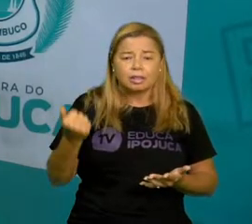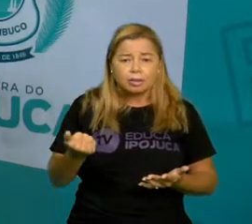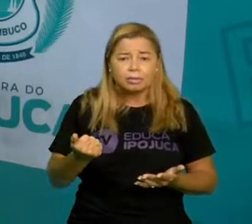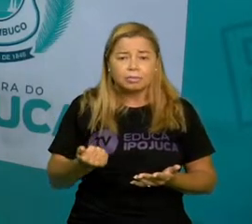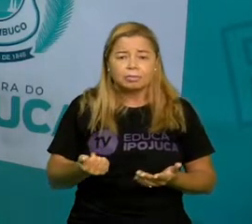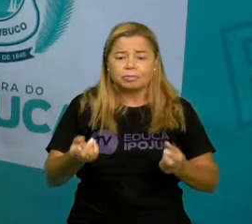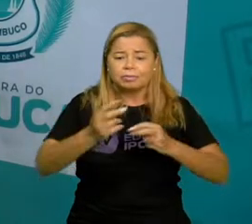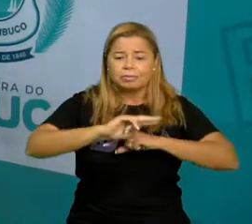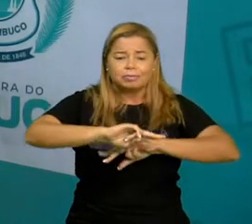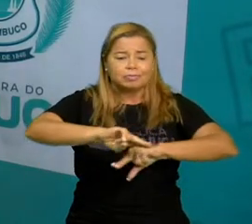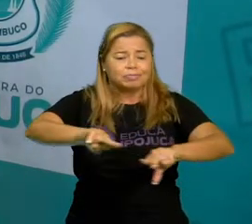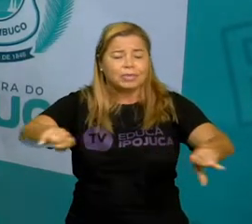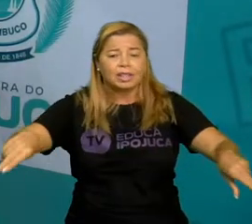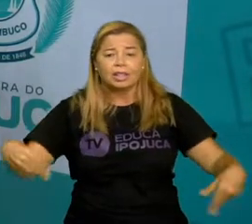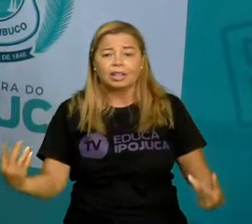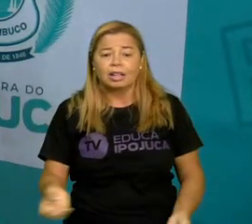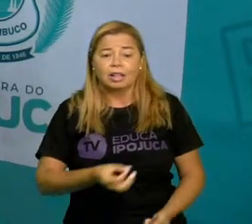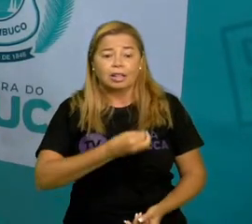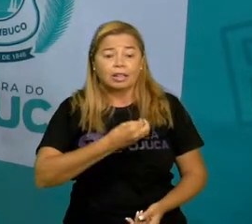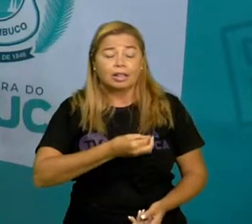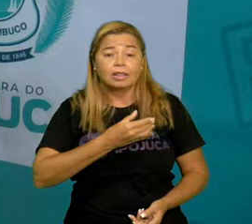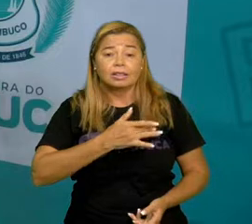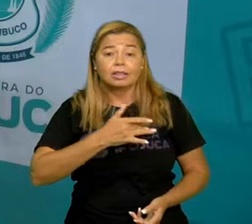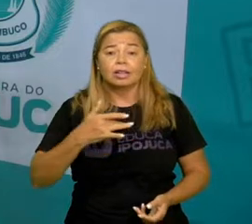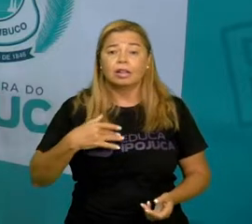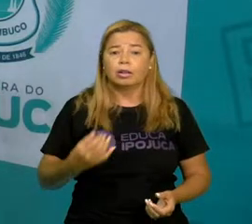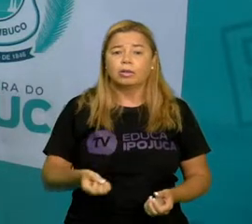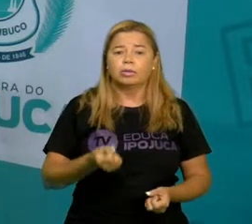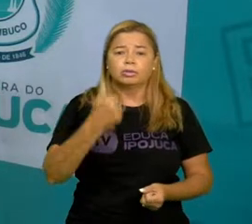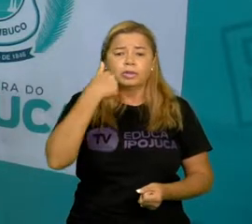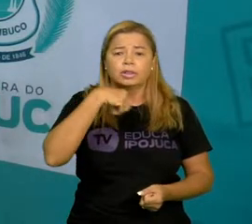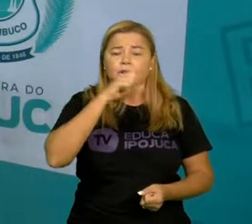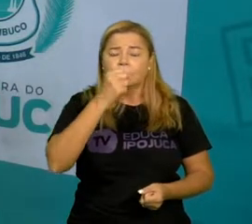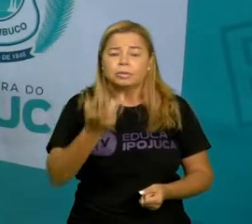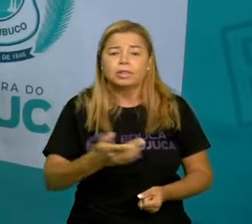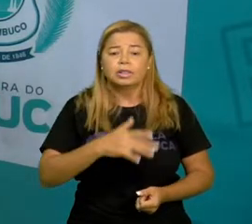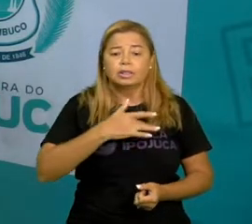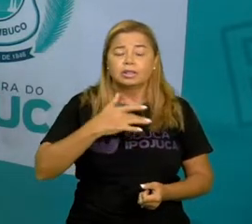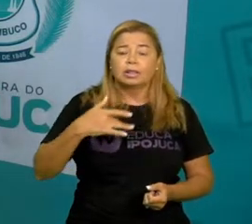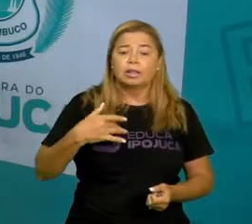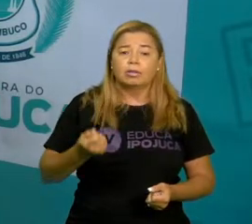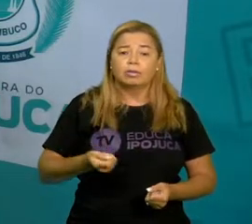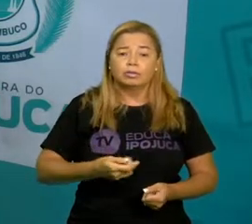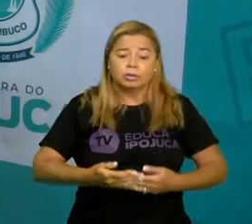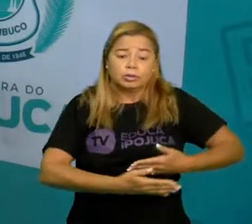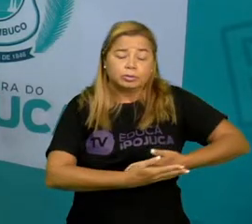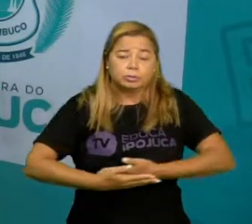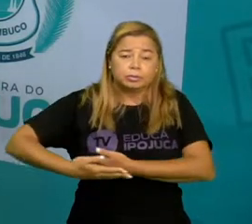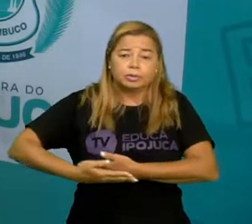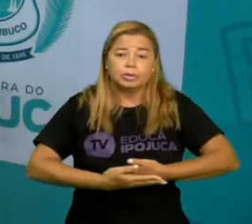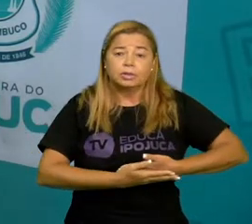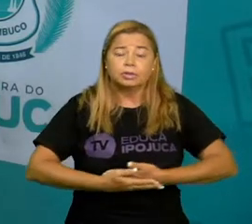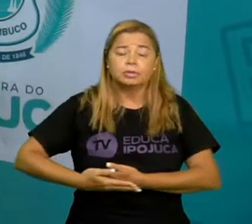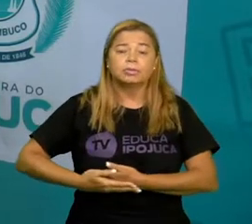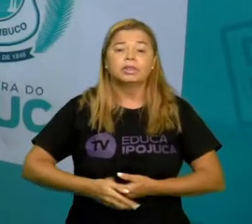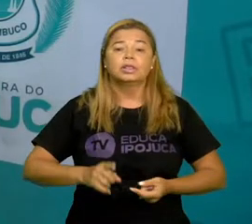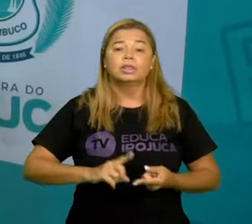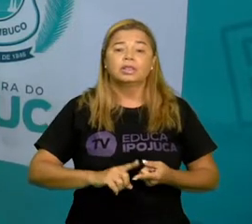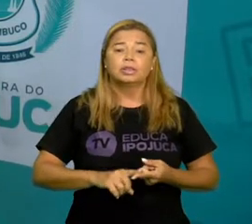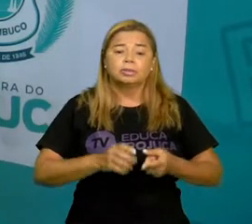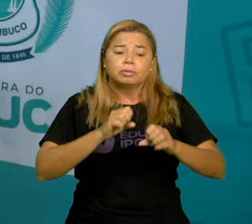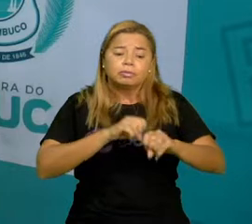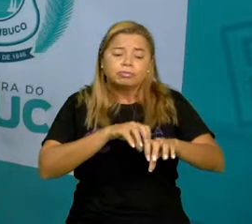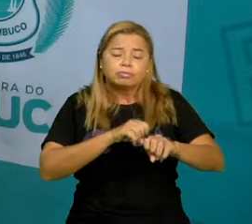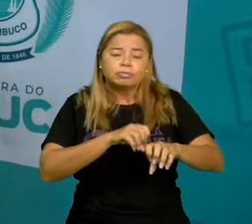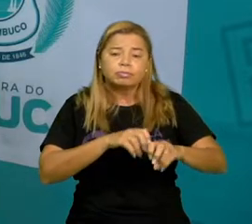coisa, né? As condições de saúde da mamãe, as condições de saúde do bebê quando nasceu, a gente vê também um pouco sobre a educação, né?